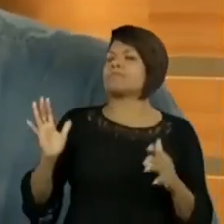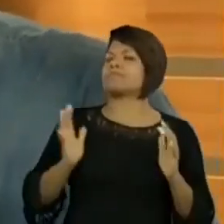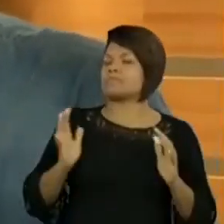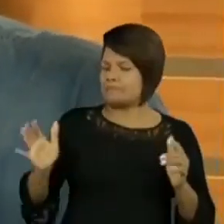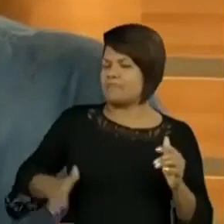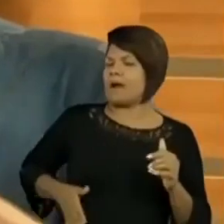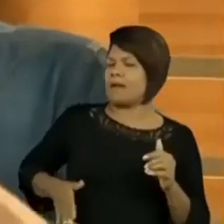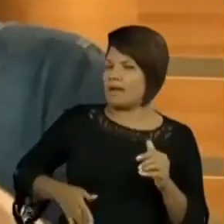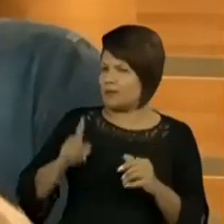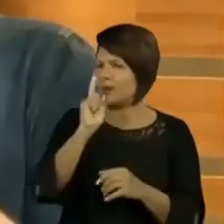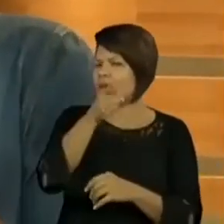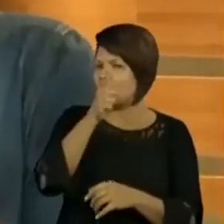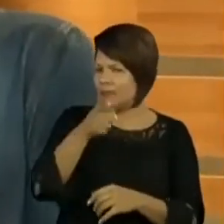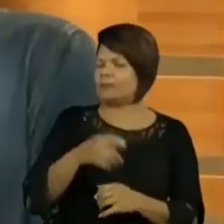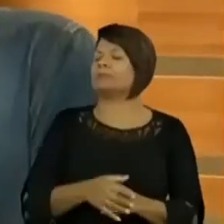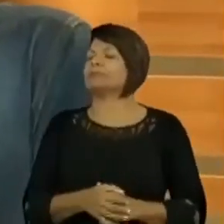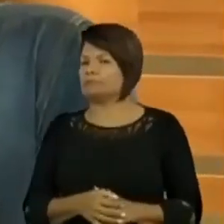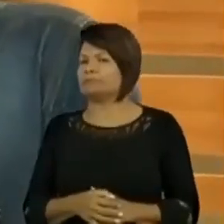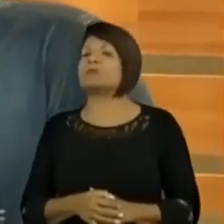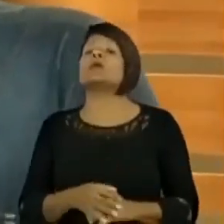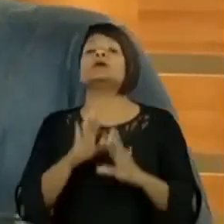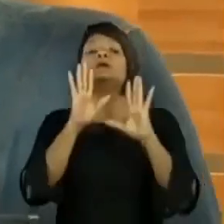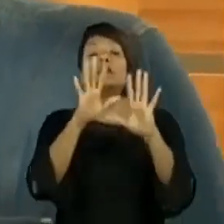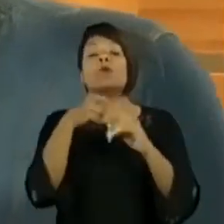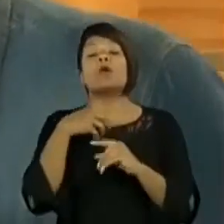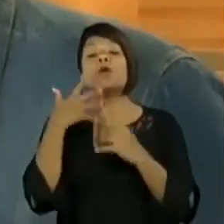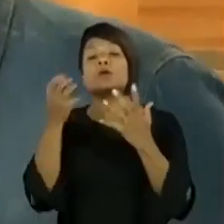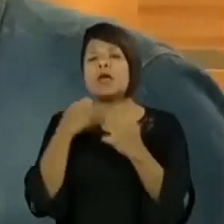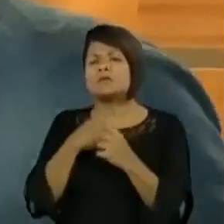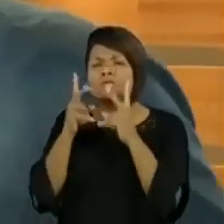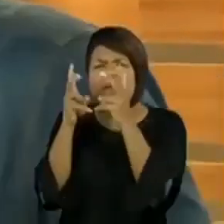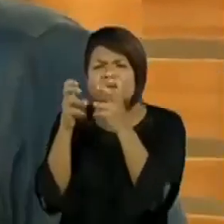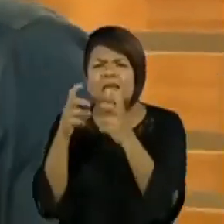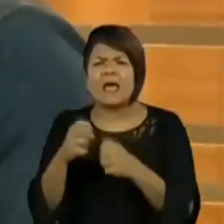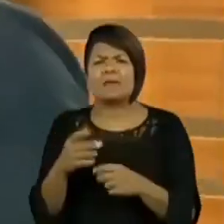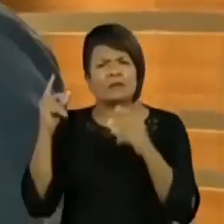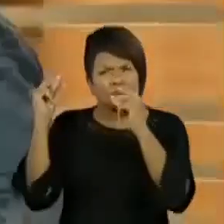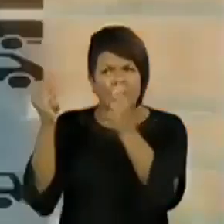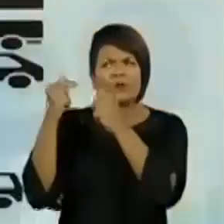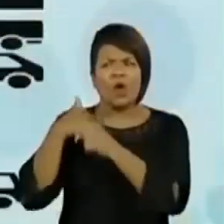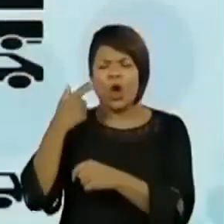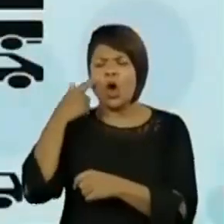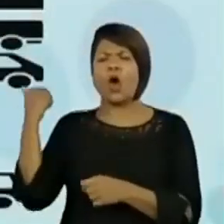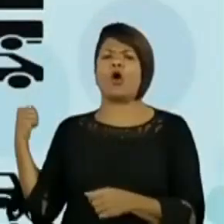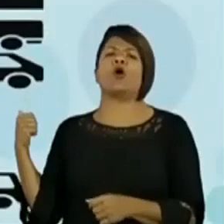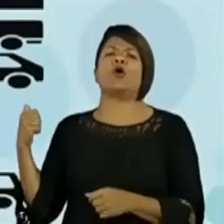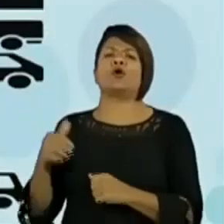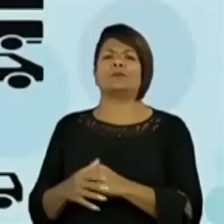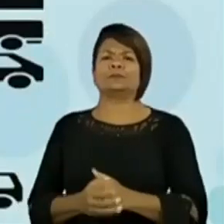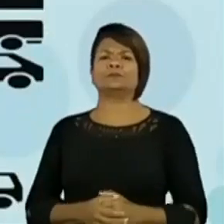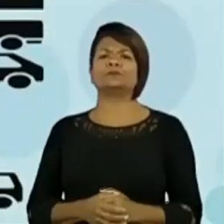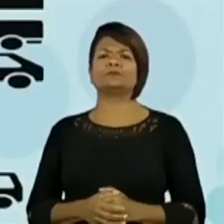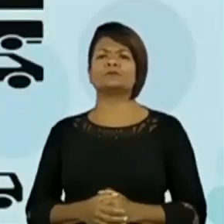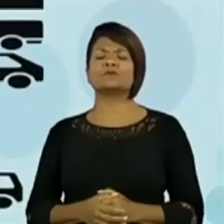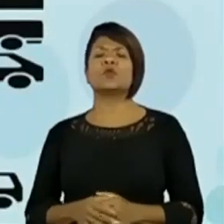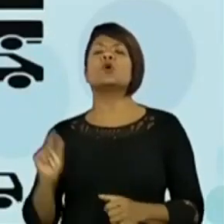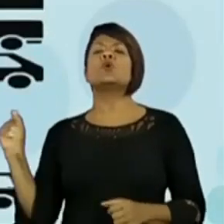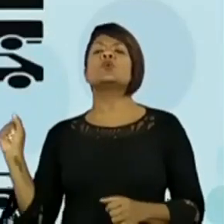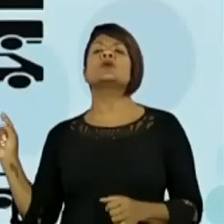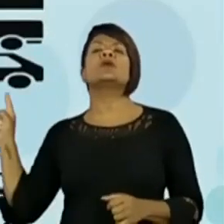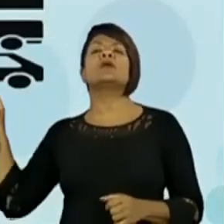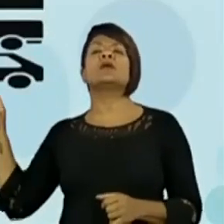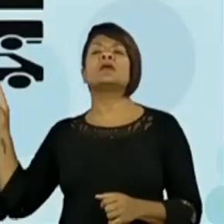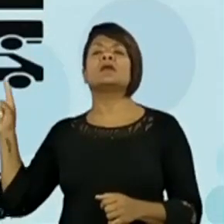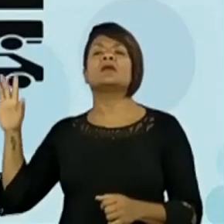Eu sei desse rolê. Eu quero que vocês olhem bem as imagens. Ela vai entrar na tela. Vamos lá, gente. Vamos fortalecer. Vocês são bons. O que essas imagens,